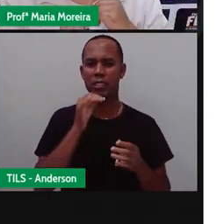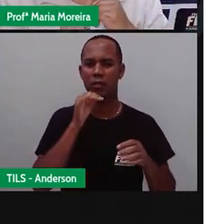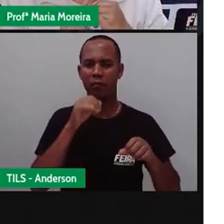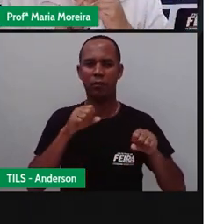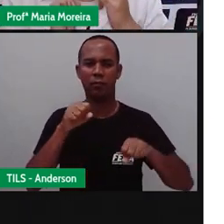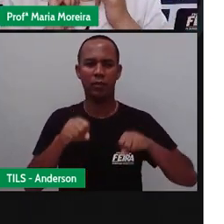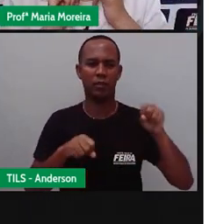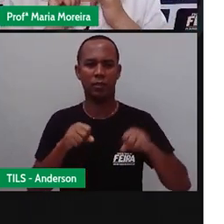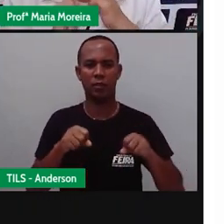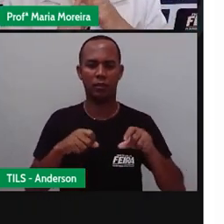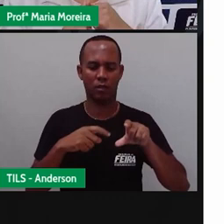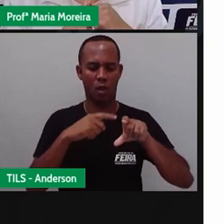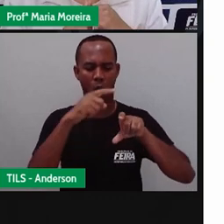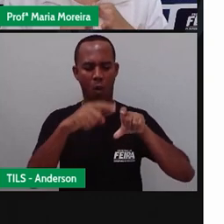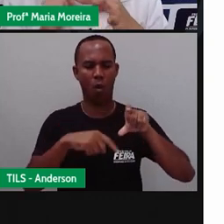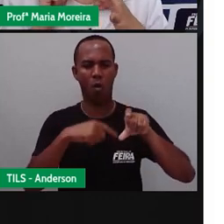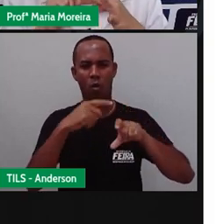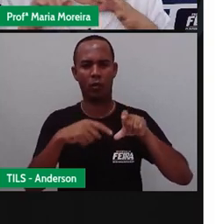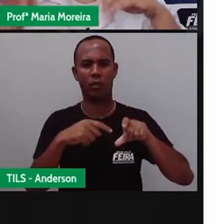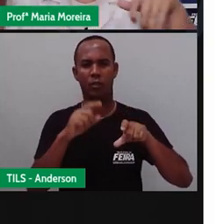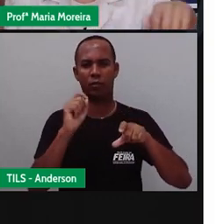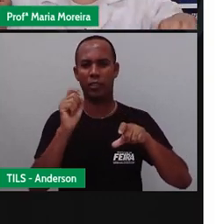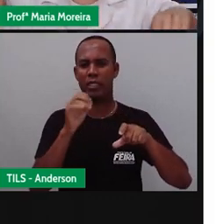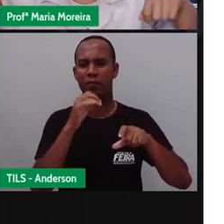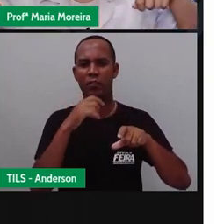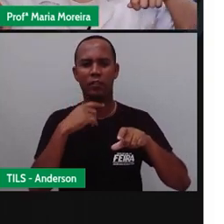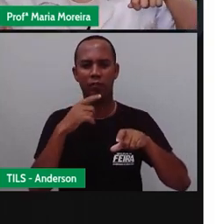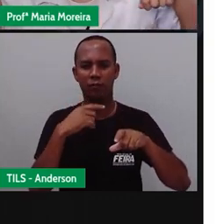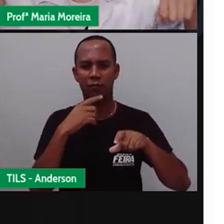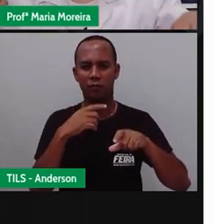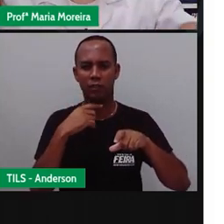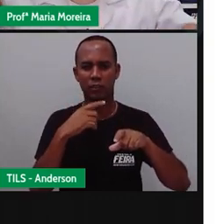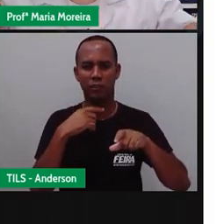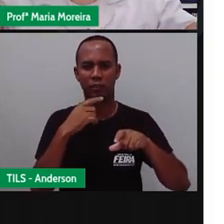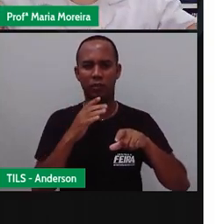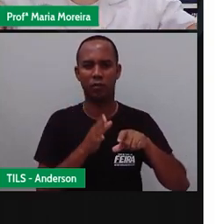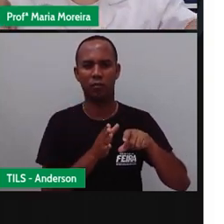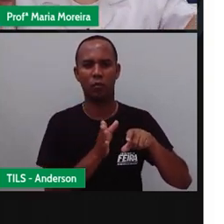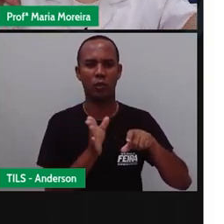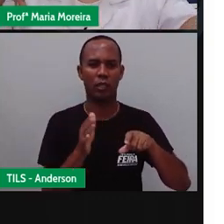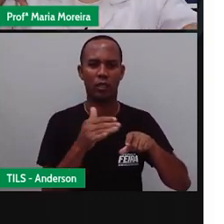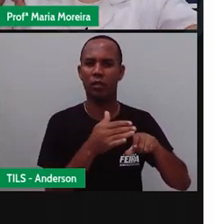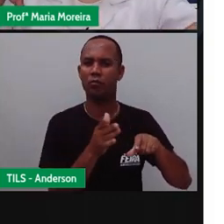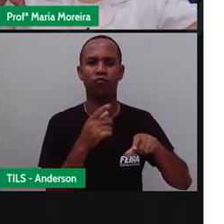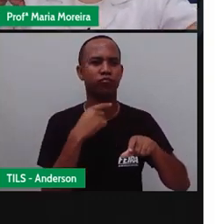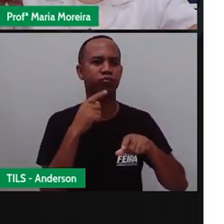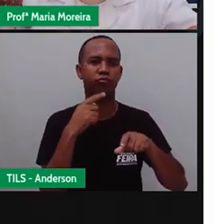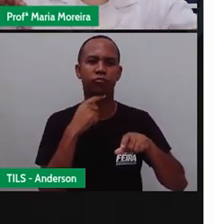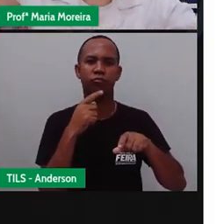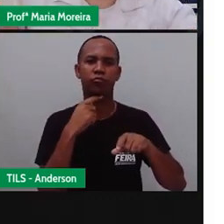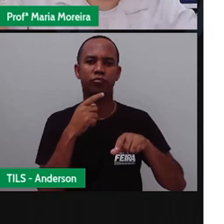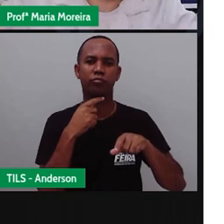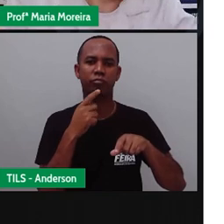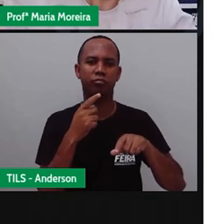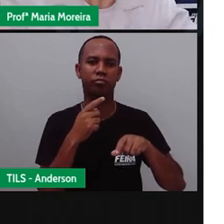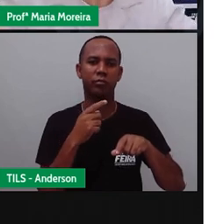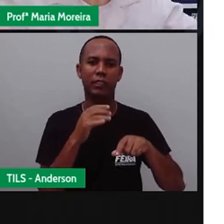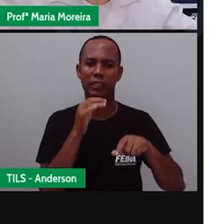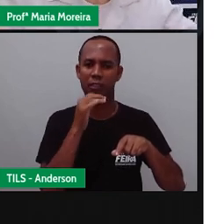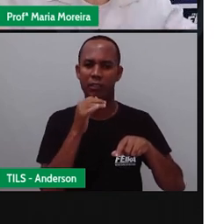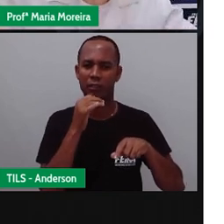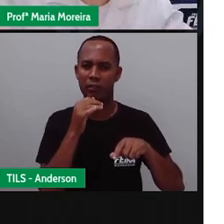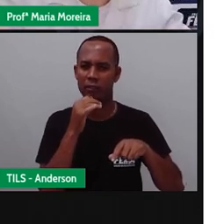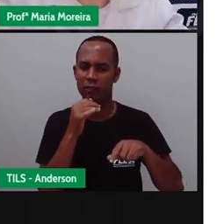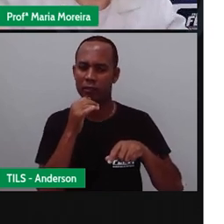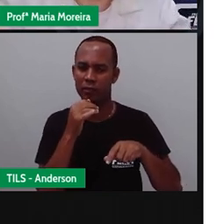tinha roda, você não pedalava, e você não conseguia mudar a direita e esquerda. Você não podia o quê? Tem uma curva, não, pera ainda, que